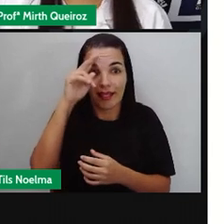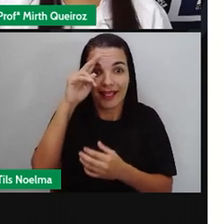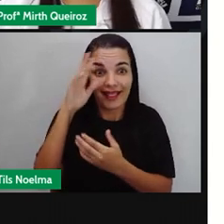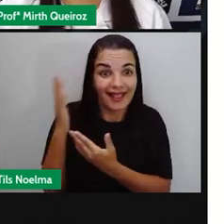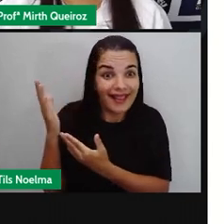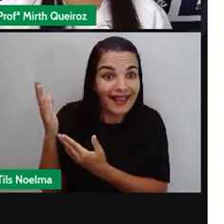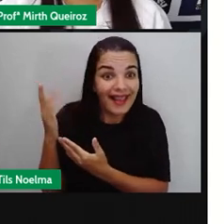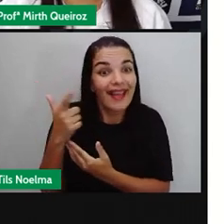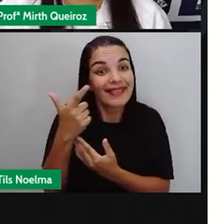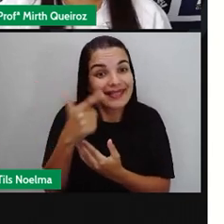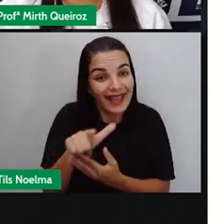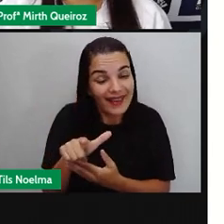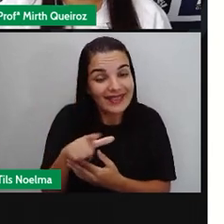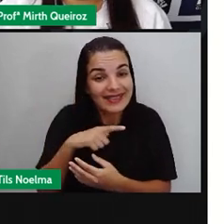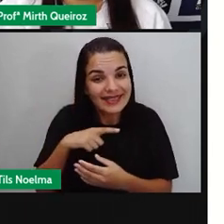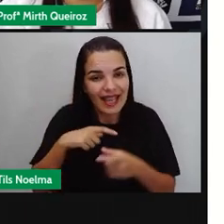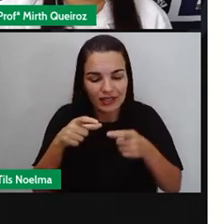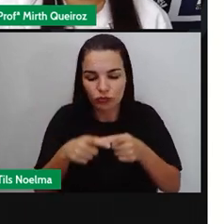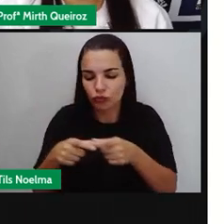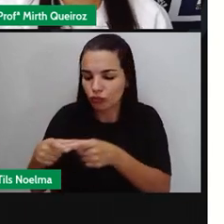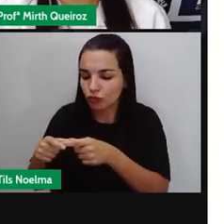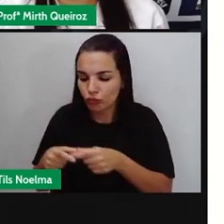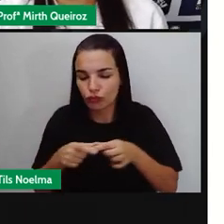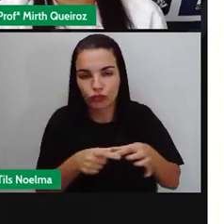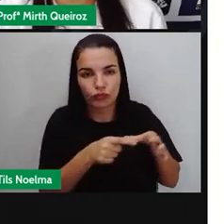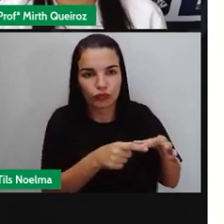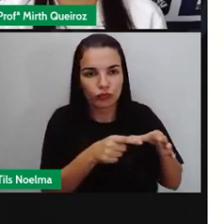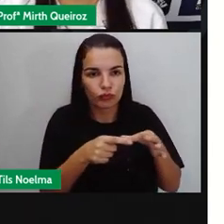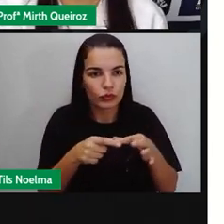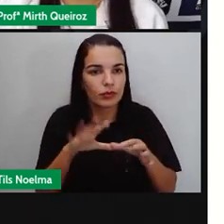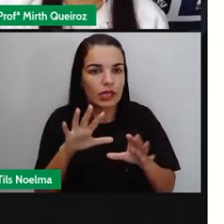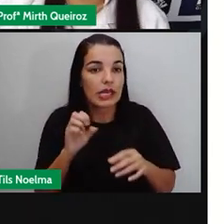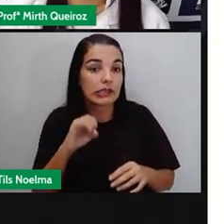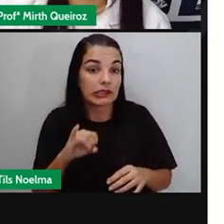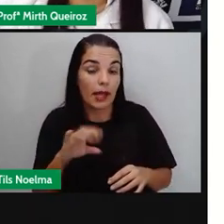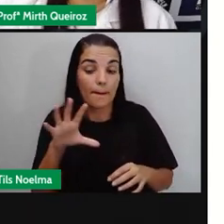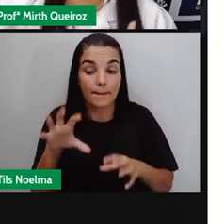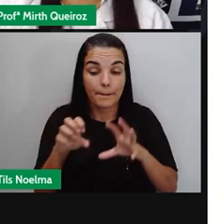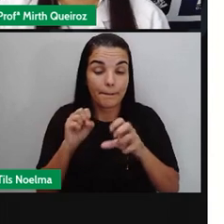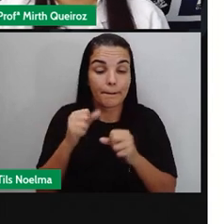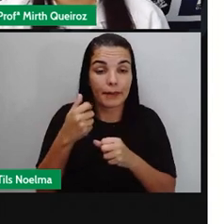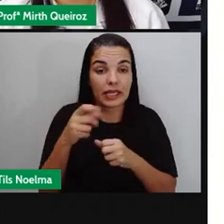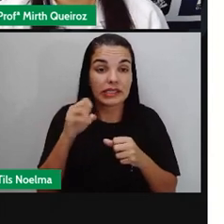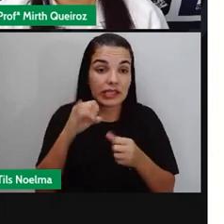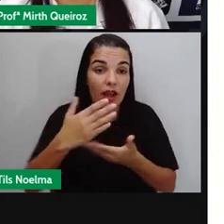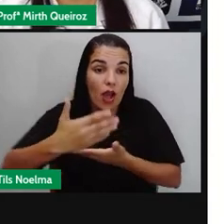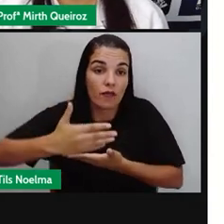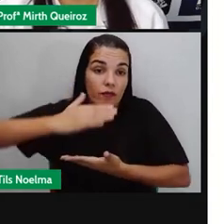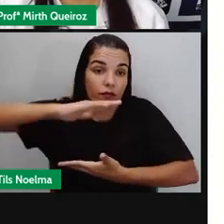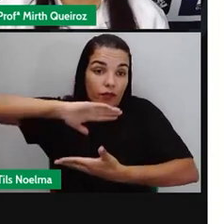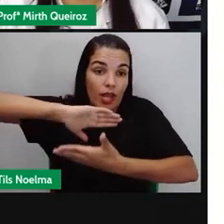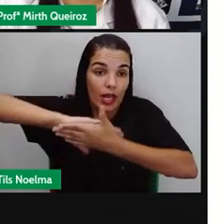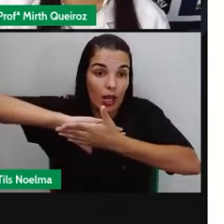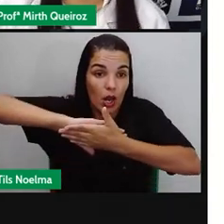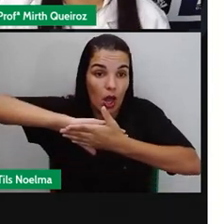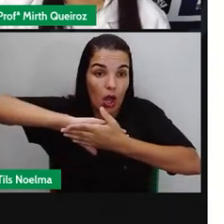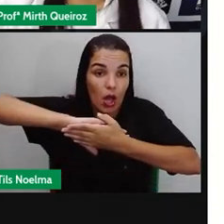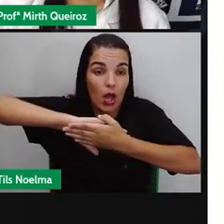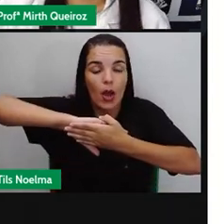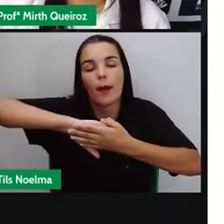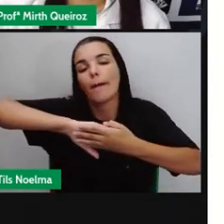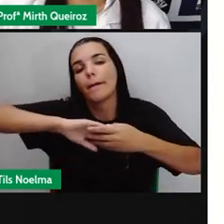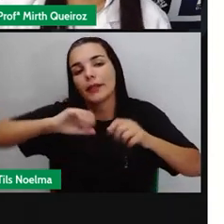Nós temos as caixinhas Quem fez caixinhas Peguem suas caixinhas Quem fez aí, no caso,